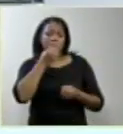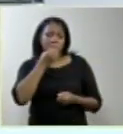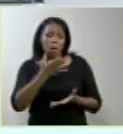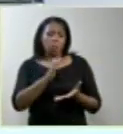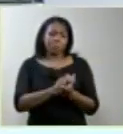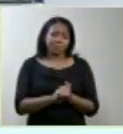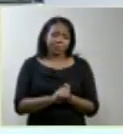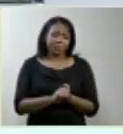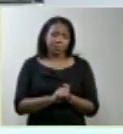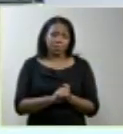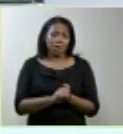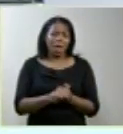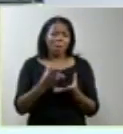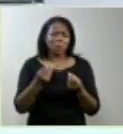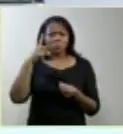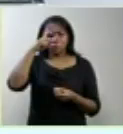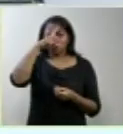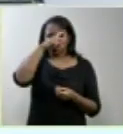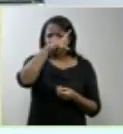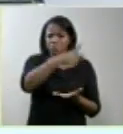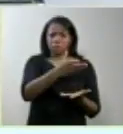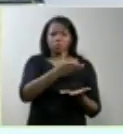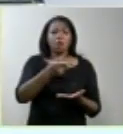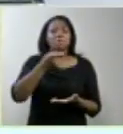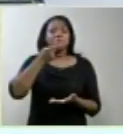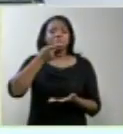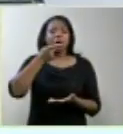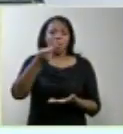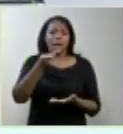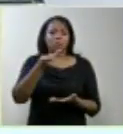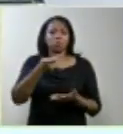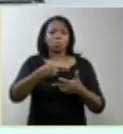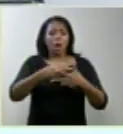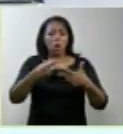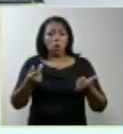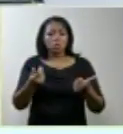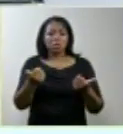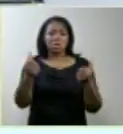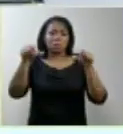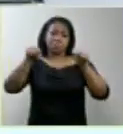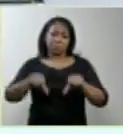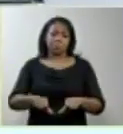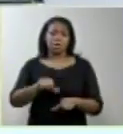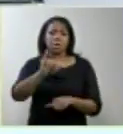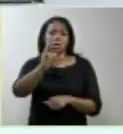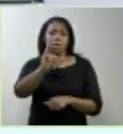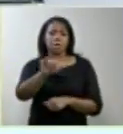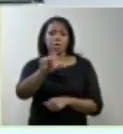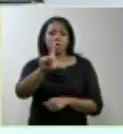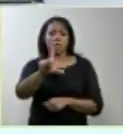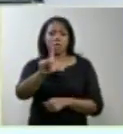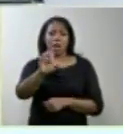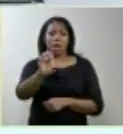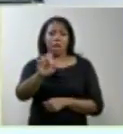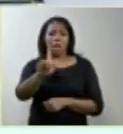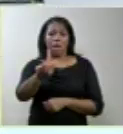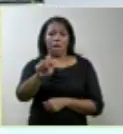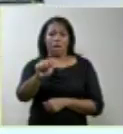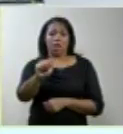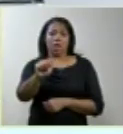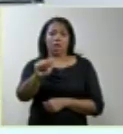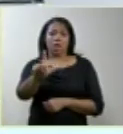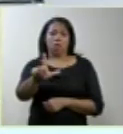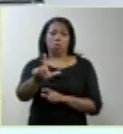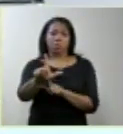a gente oferecer dados precisos de uma coisa que é ilegal. Escamoteada. Escamoteada. Entretanto,